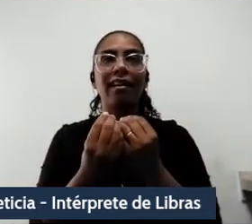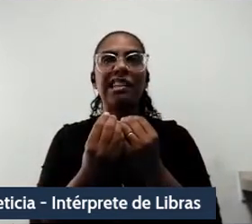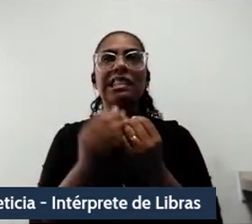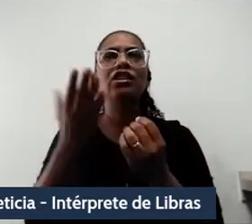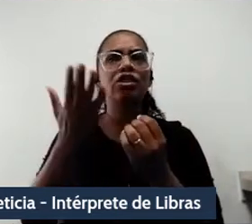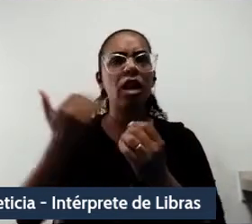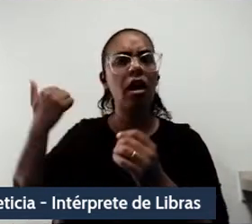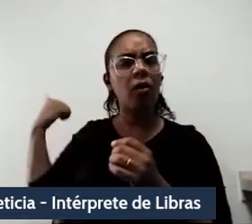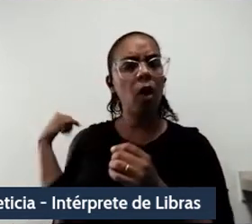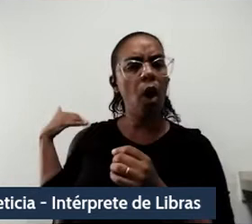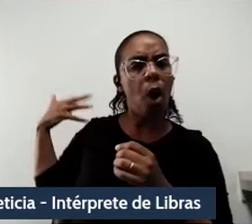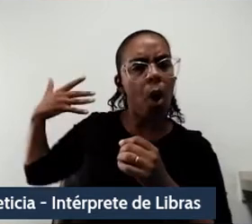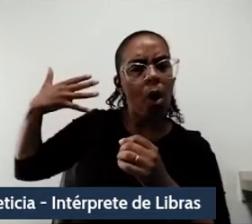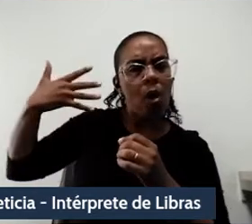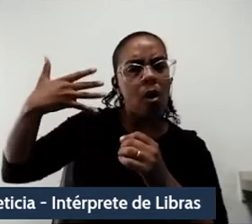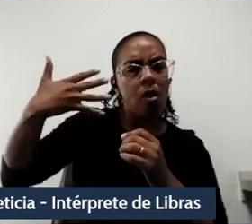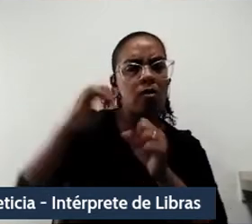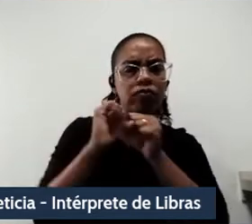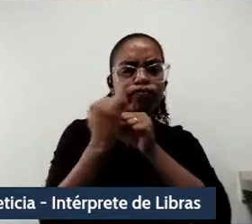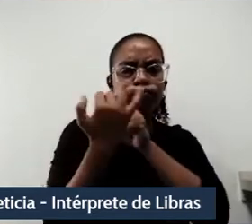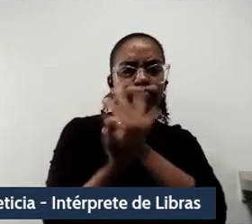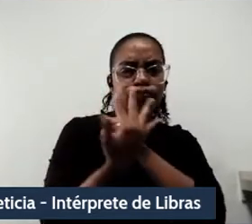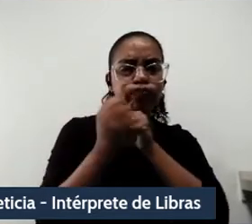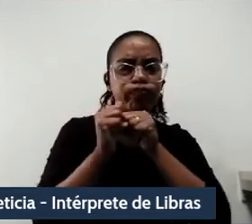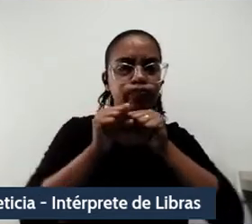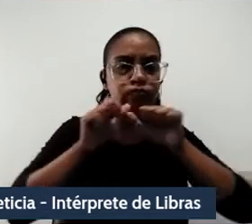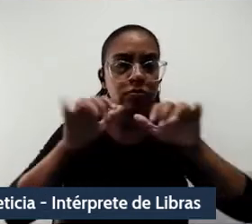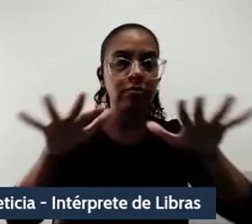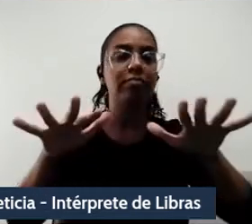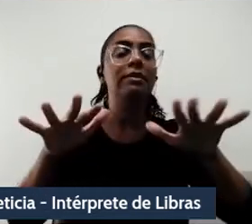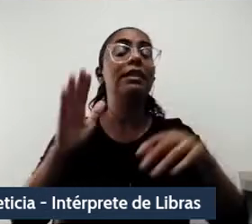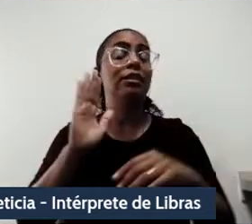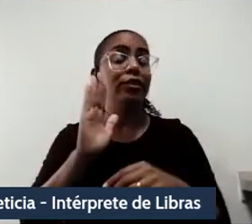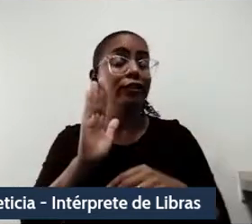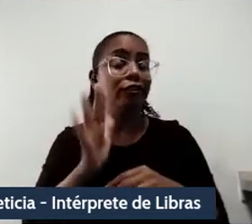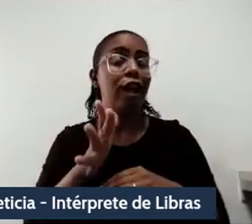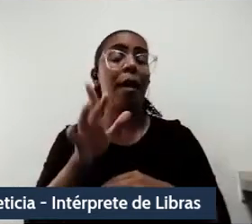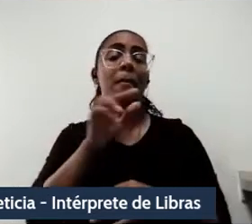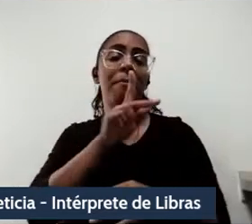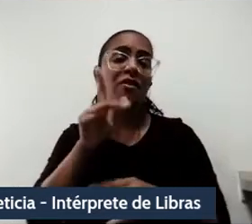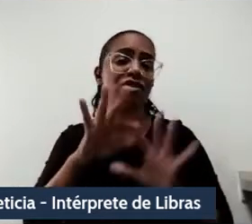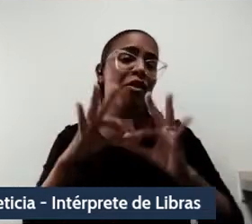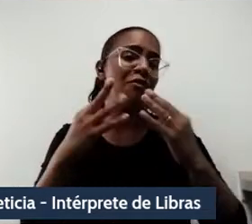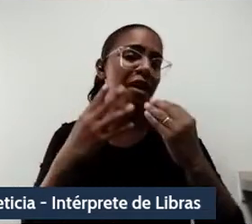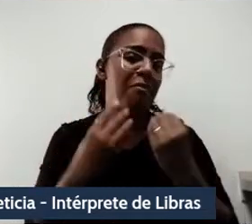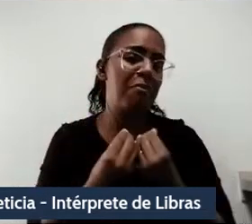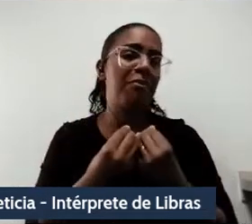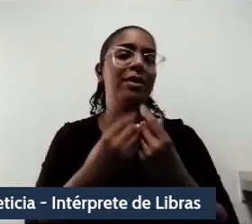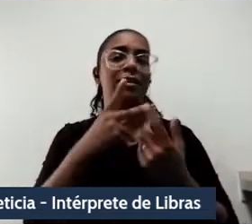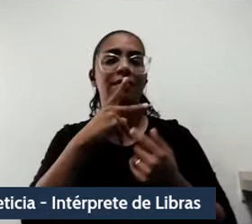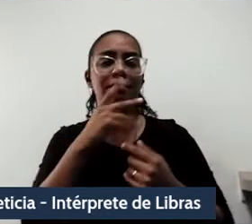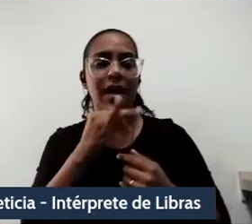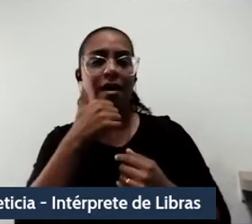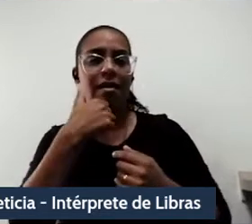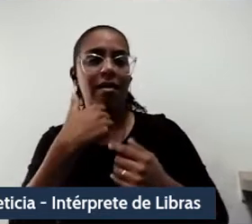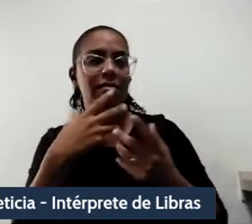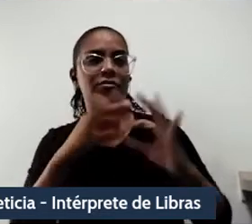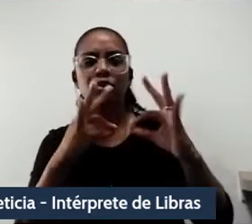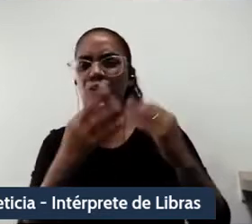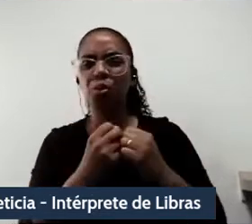os relatos de professores com observações de pais e familiares de crianças com uma postura linguística